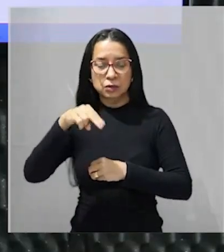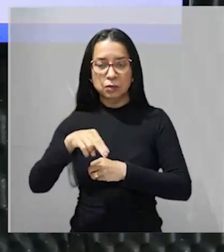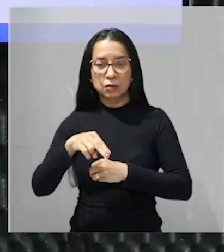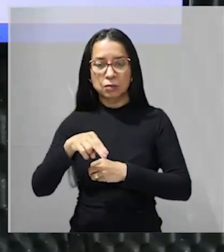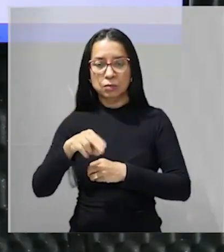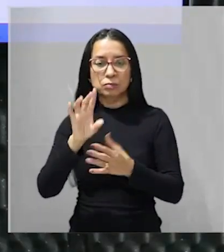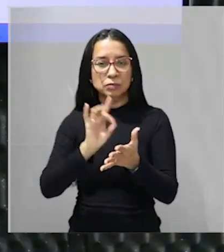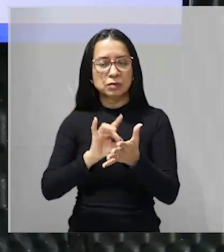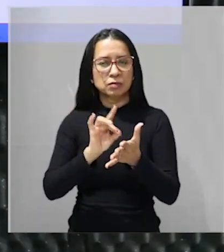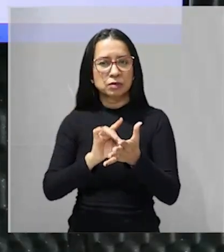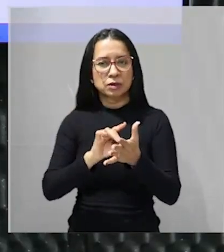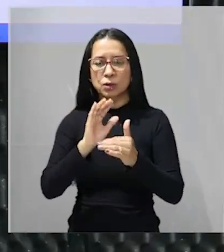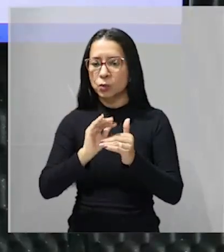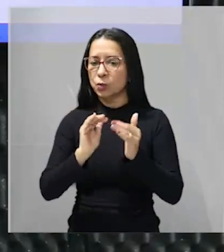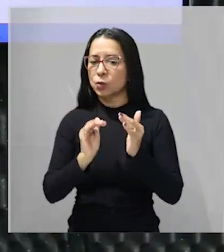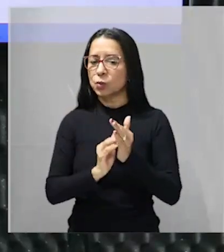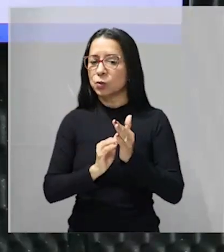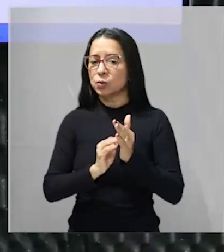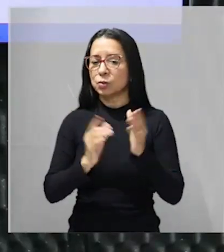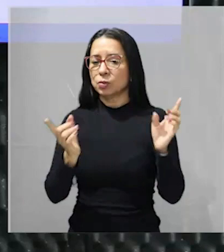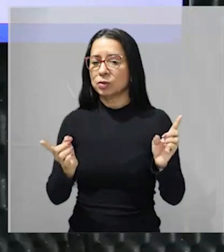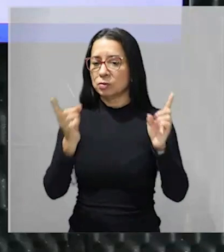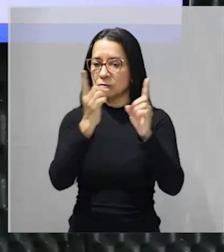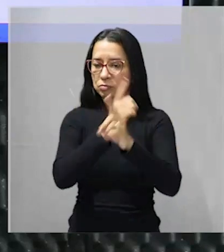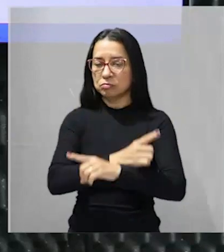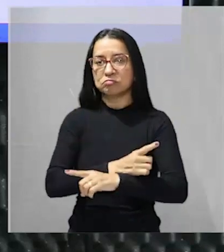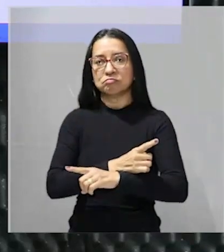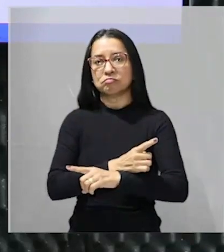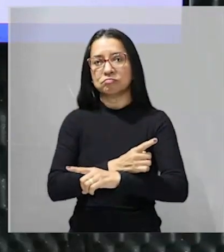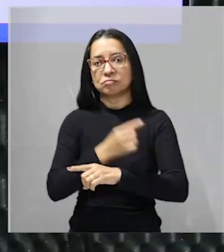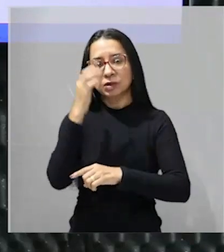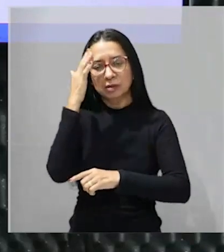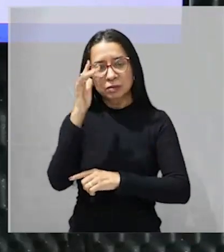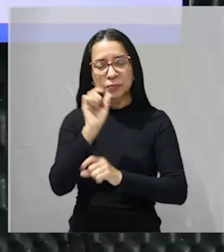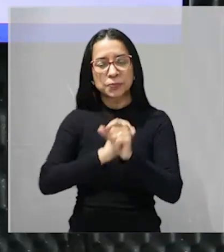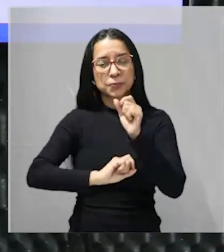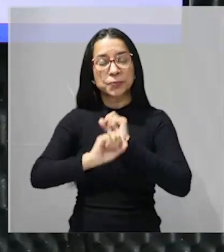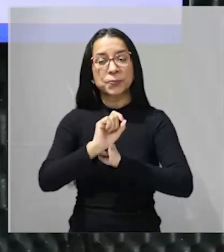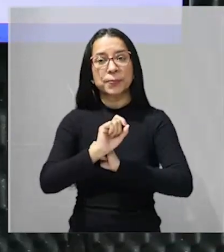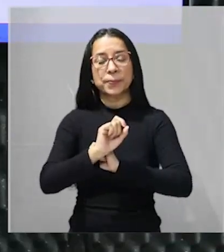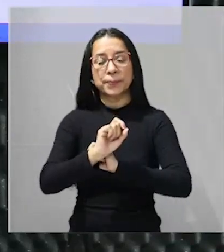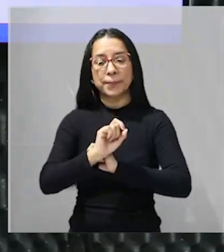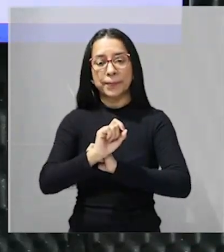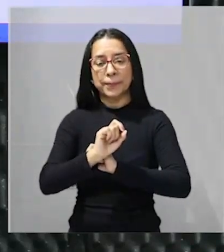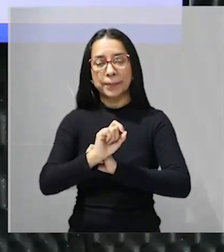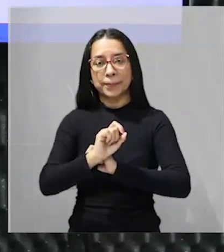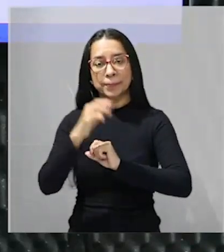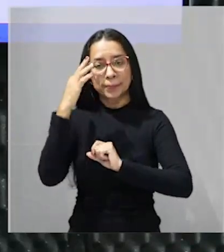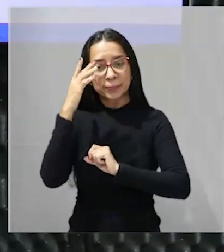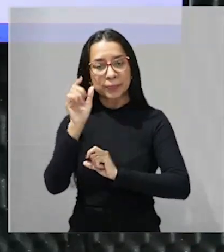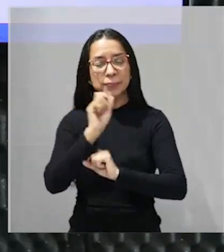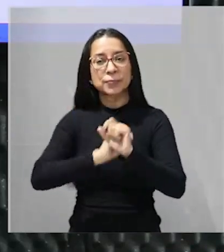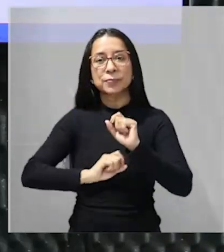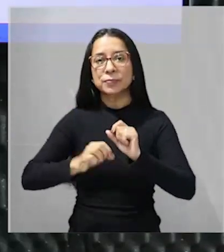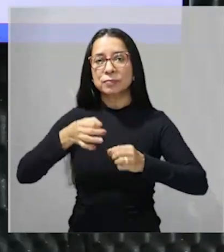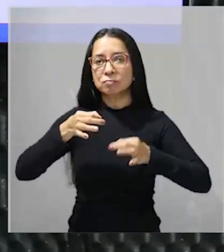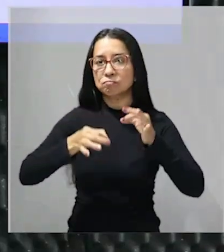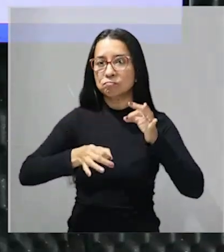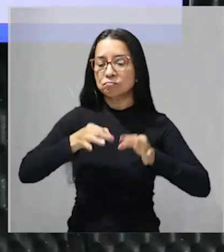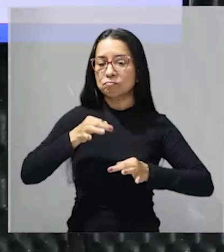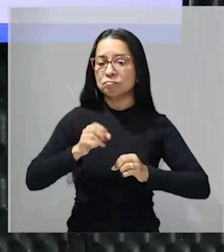toda a controvérsia que ocorre em Lincoln a ideia é justamente essa a ideia justamente